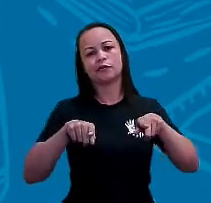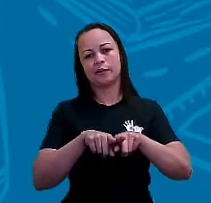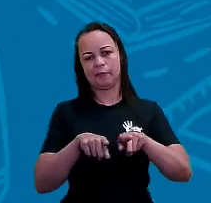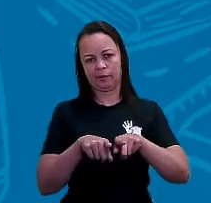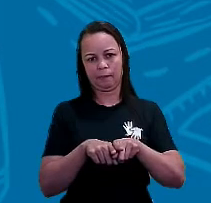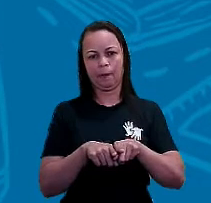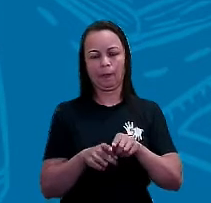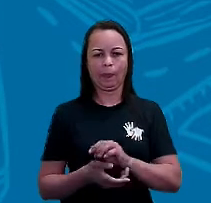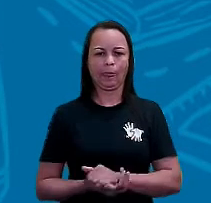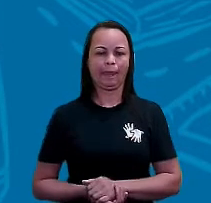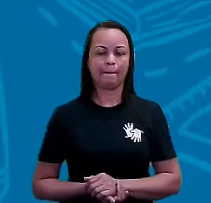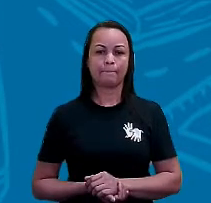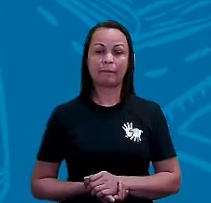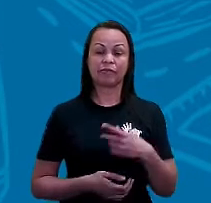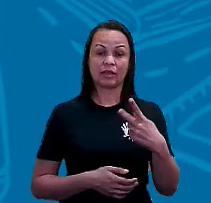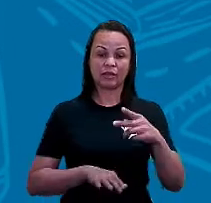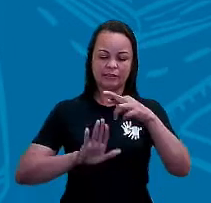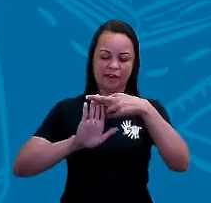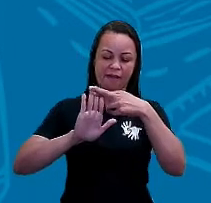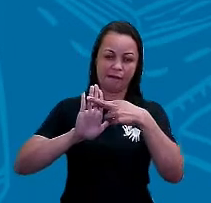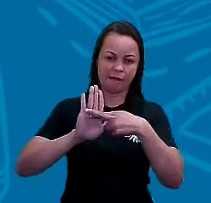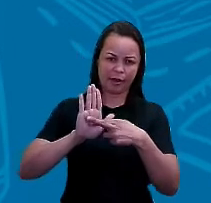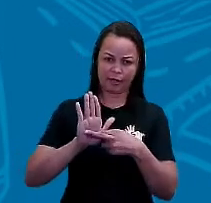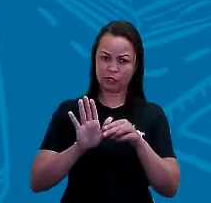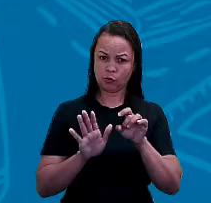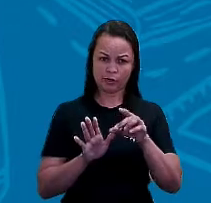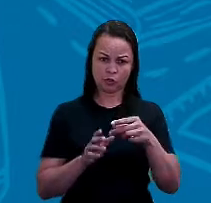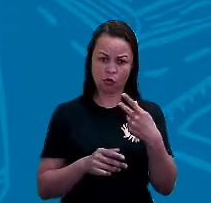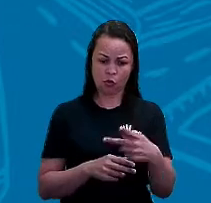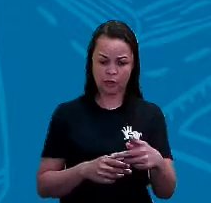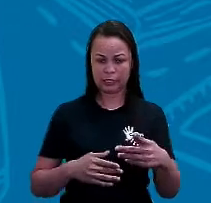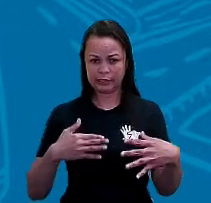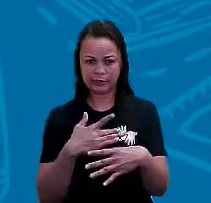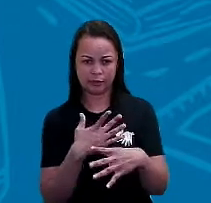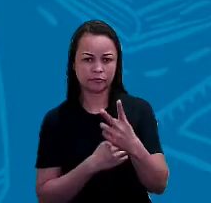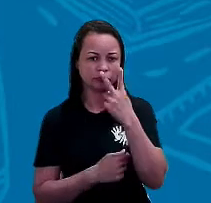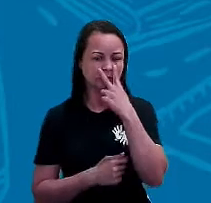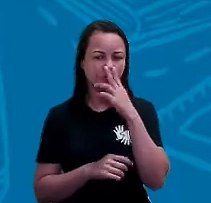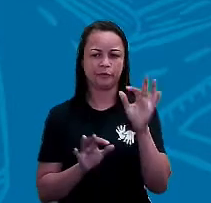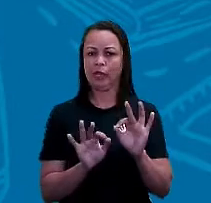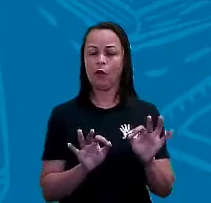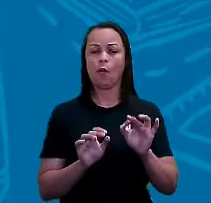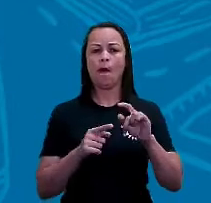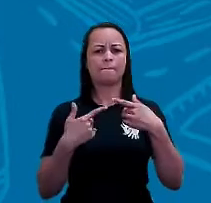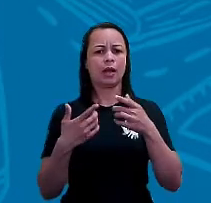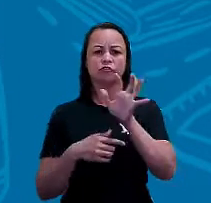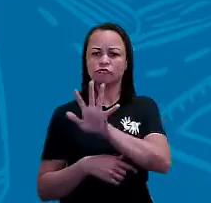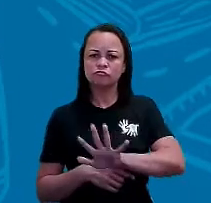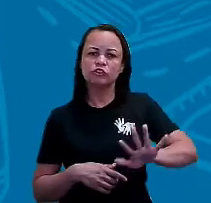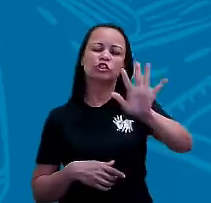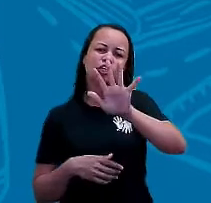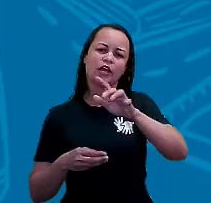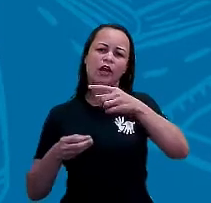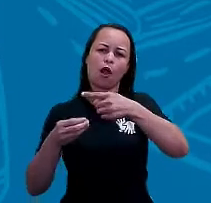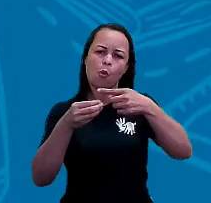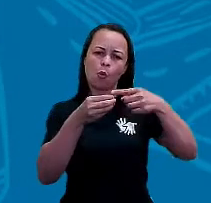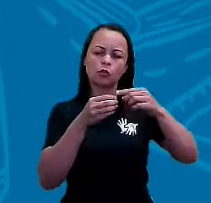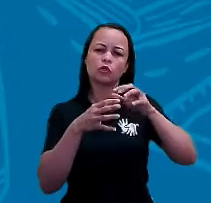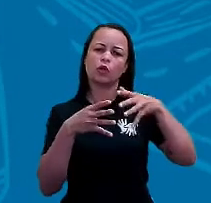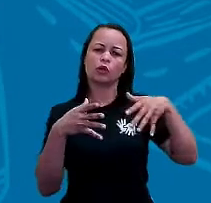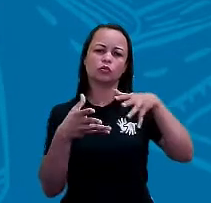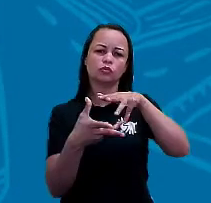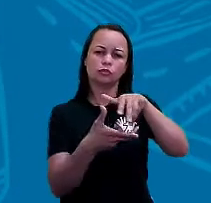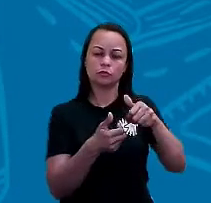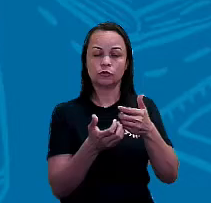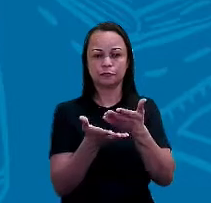um todo, tá certo? Essa regra daí, ela não vale apenas para a Vitória, mas de forma geral para as outras partes também.